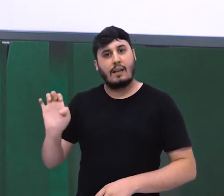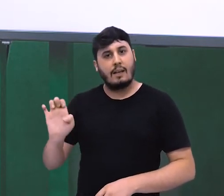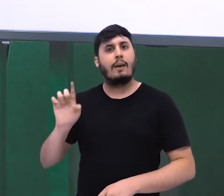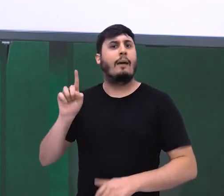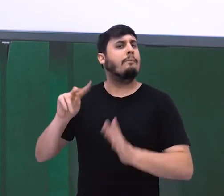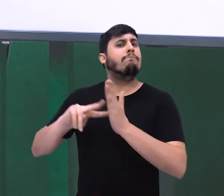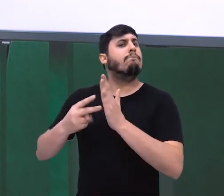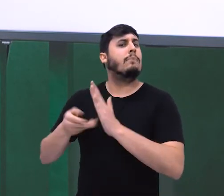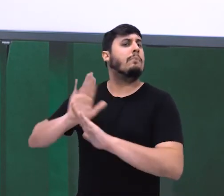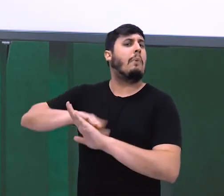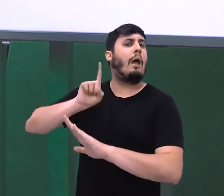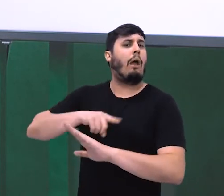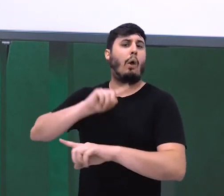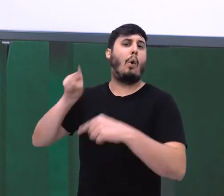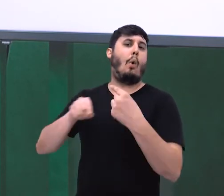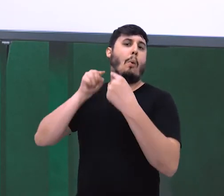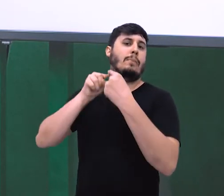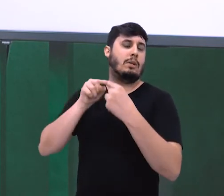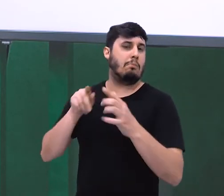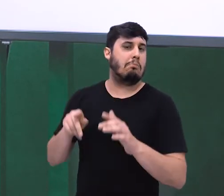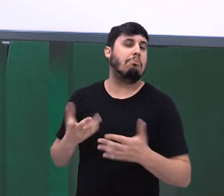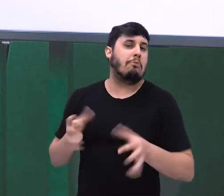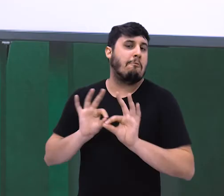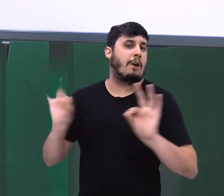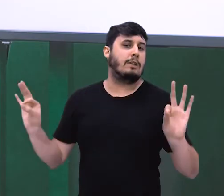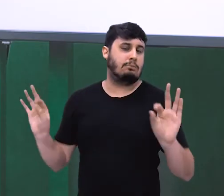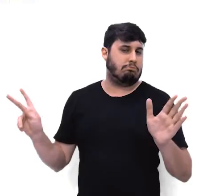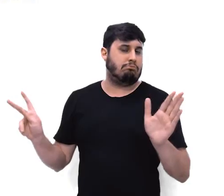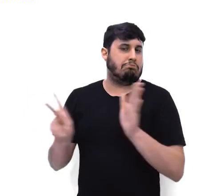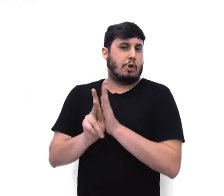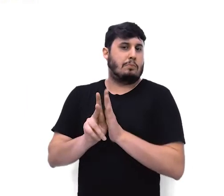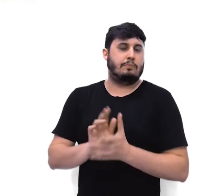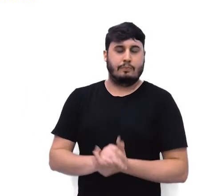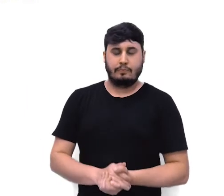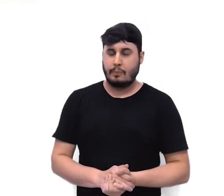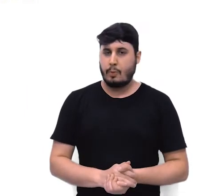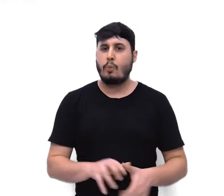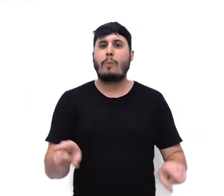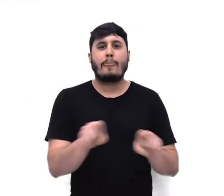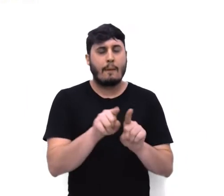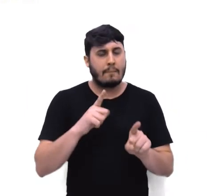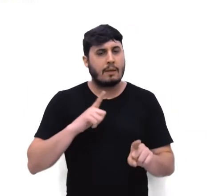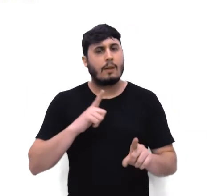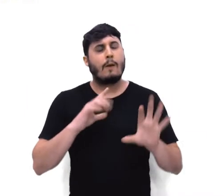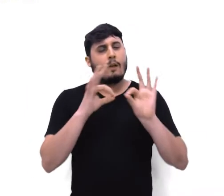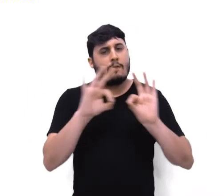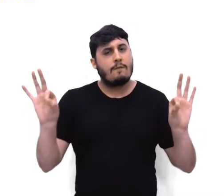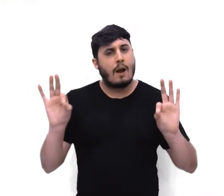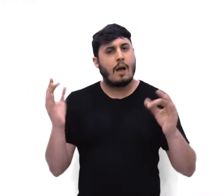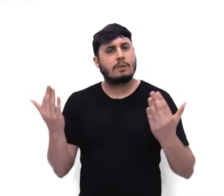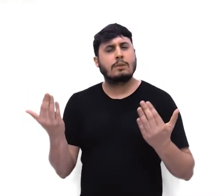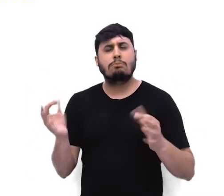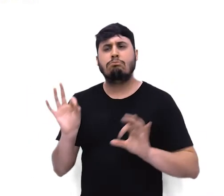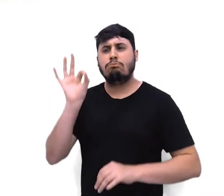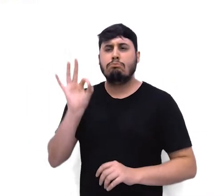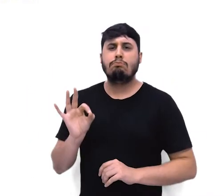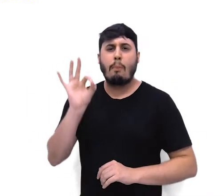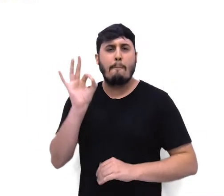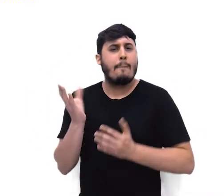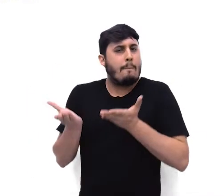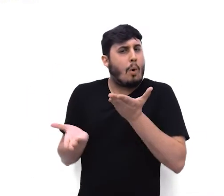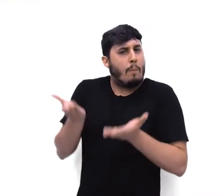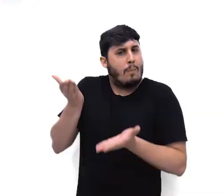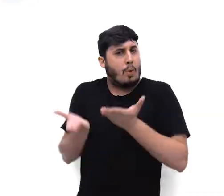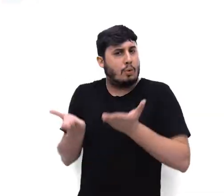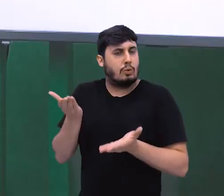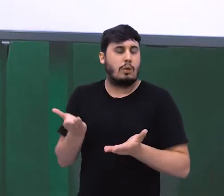daquela ação. Temos ainda as proporcionais, vou indicar a proporção à medida em que a